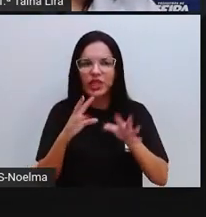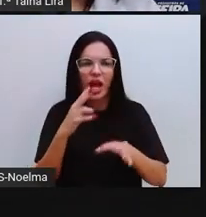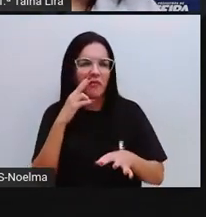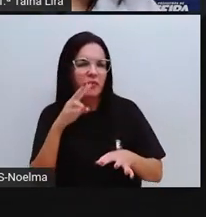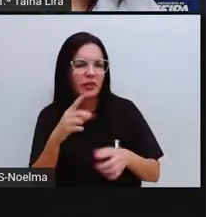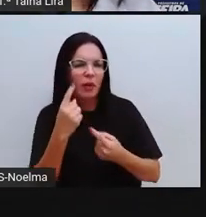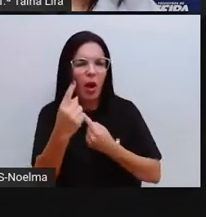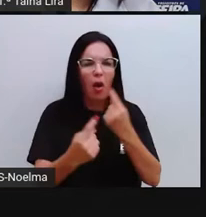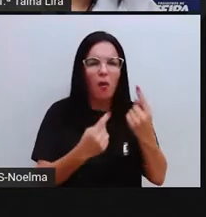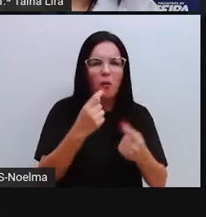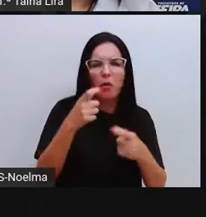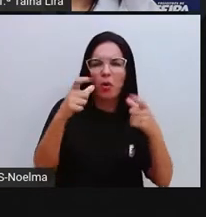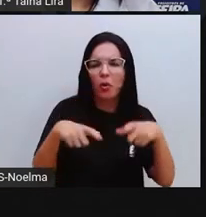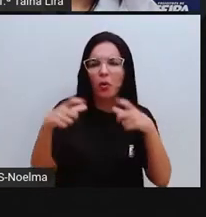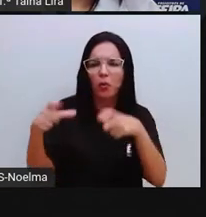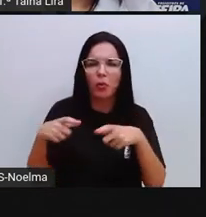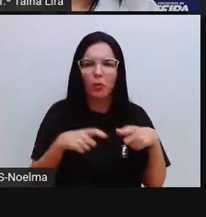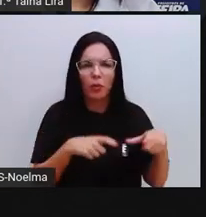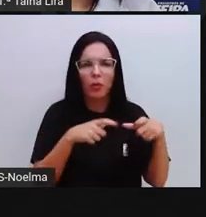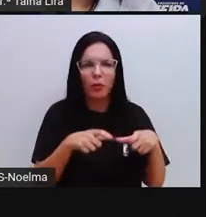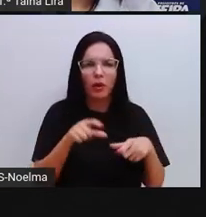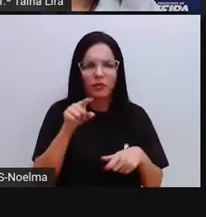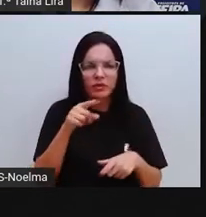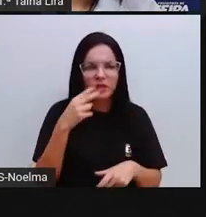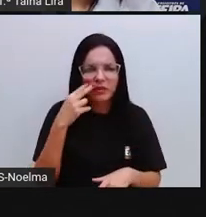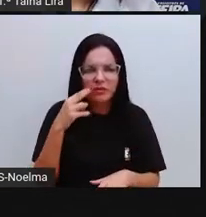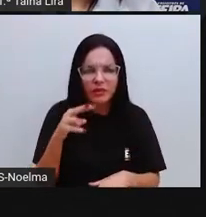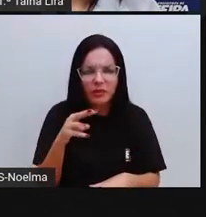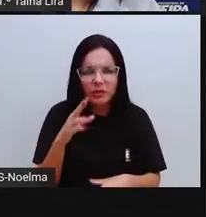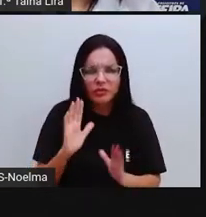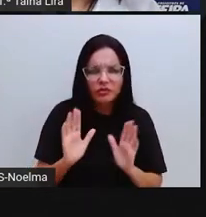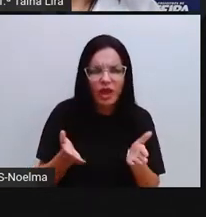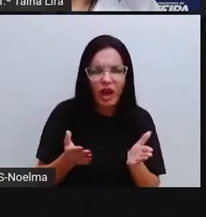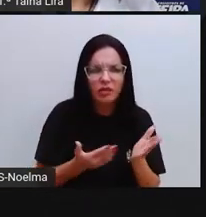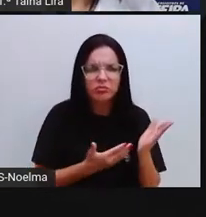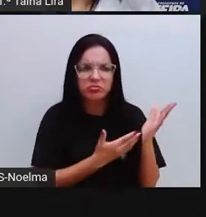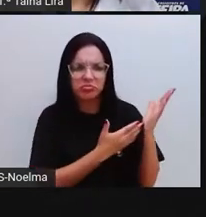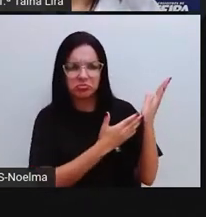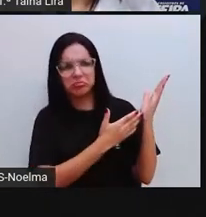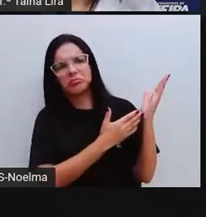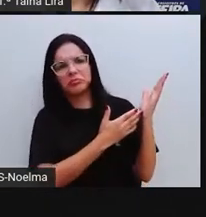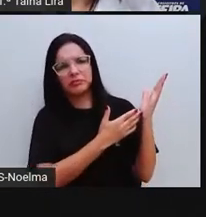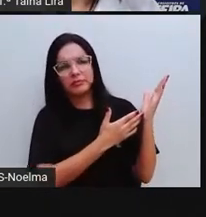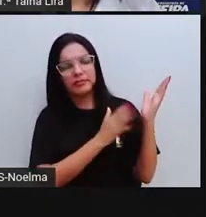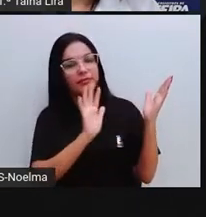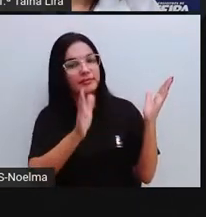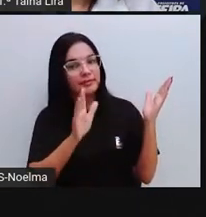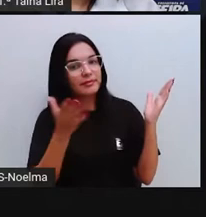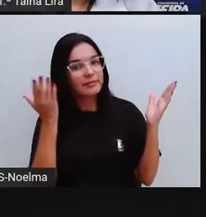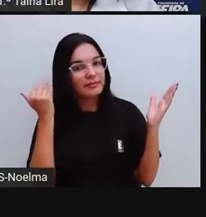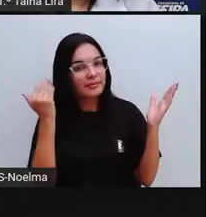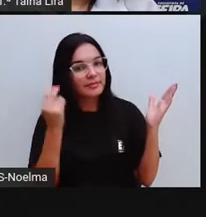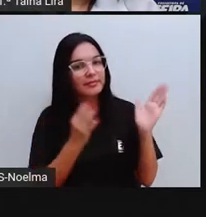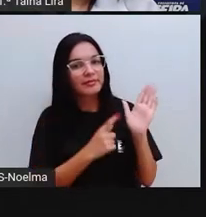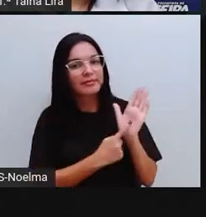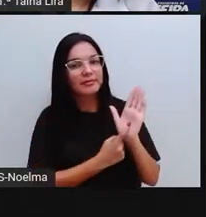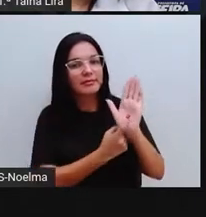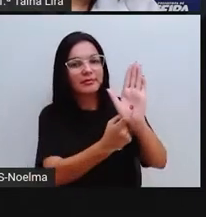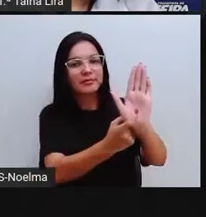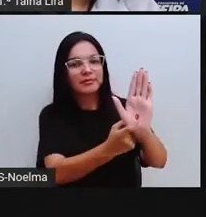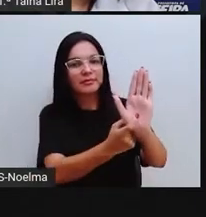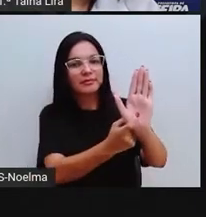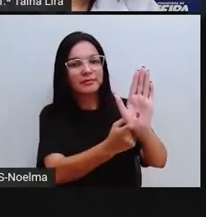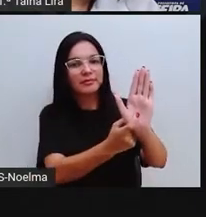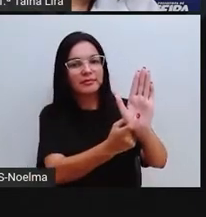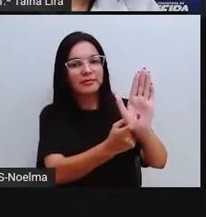algum lugar. Essa imagem aqui, inclusive, tá? Eu já mostrei para o segundo ano. Olha